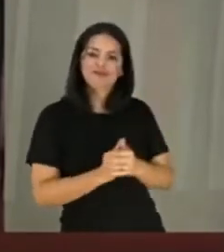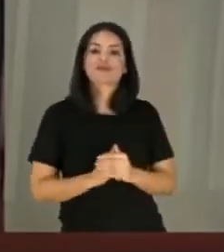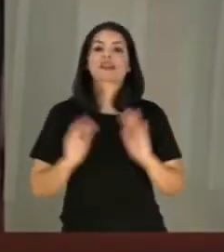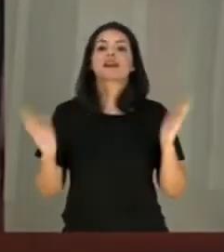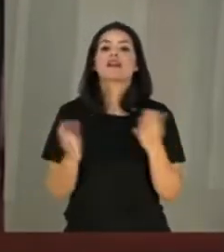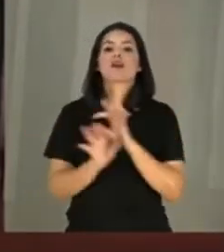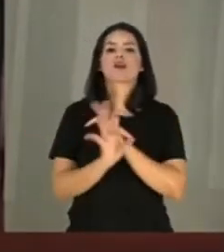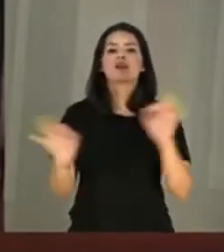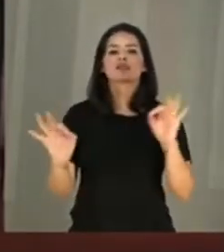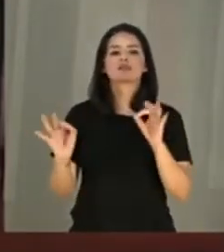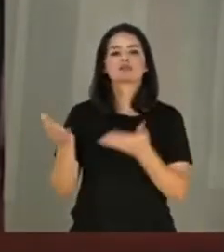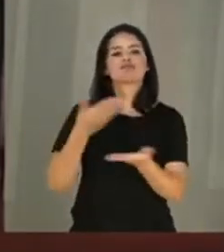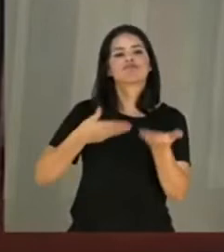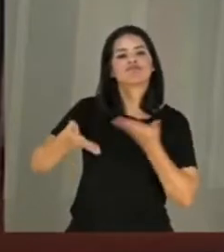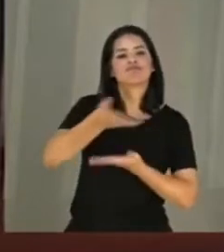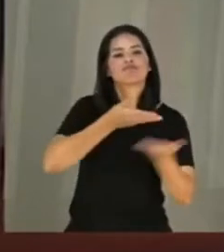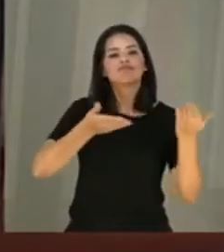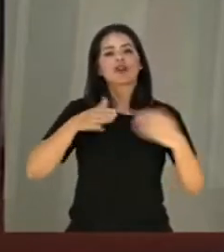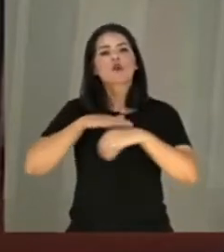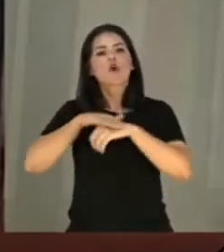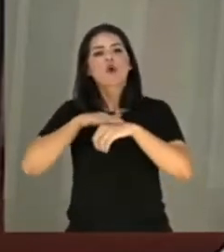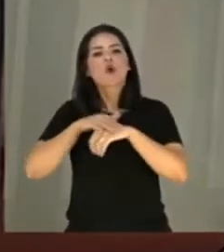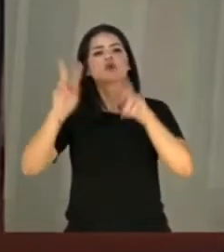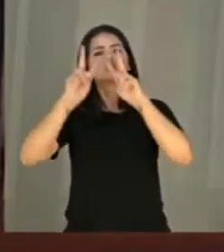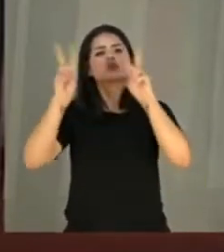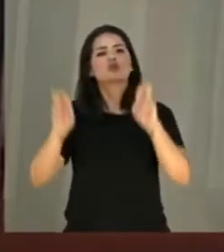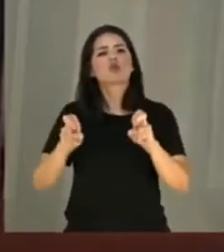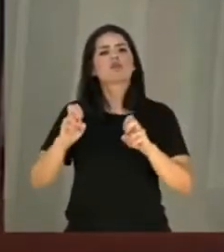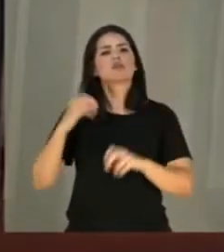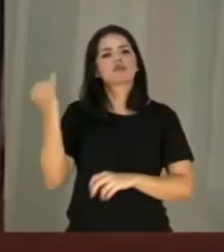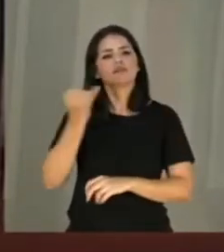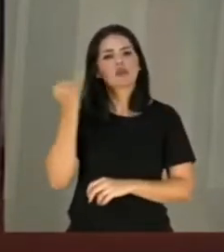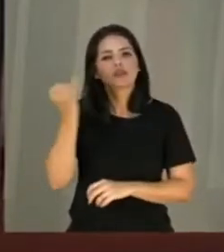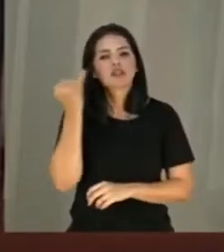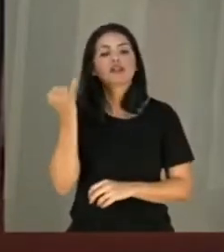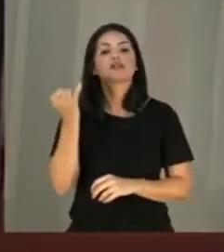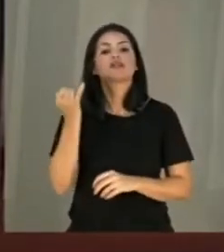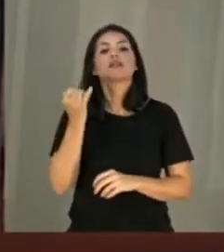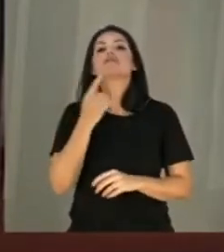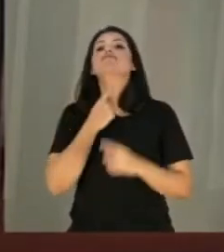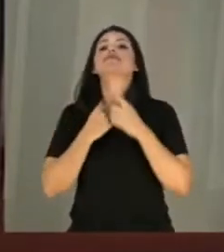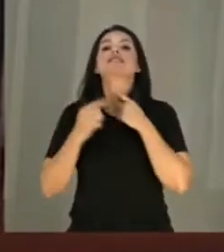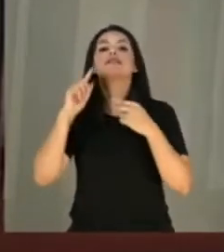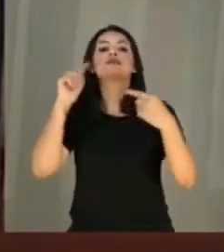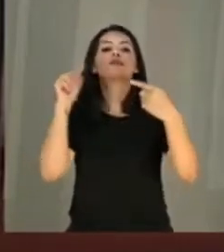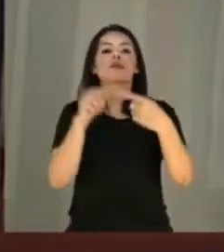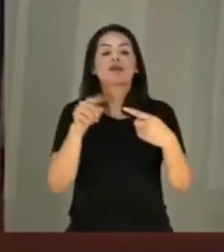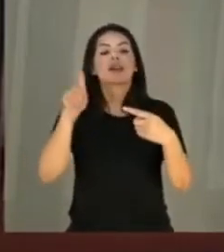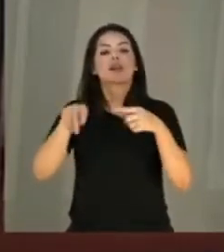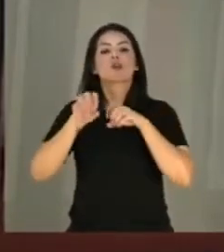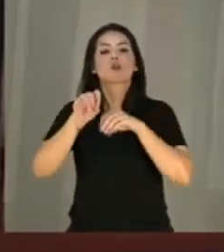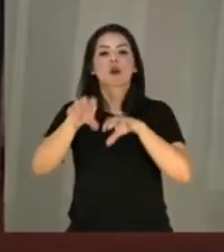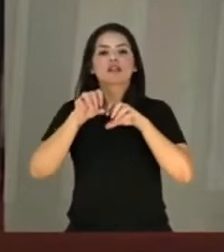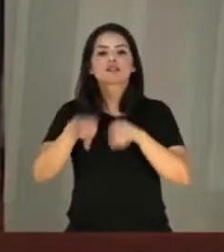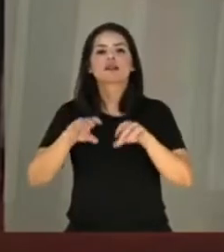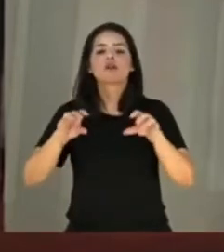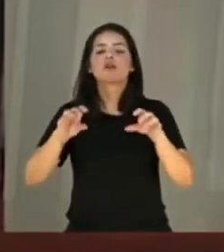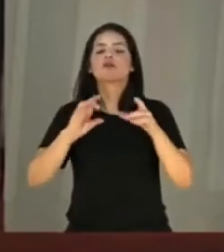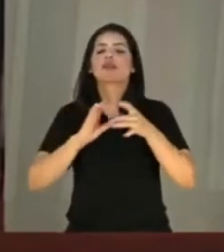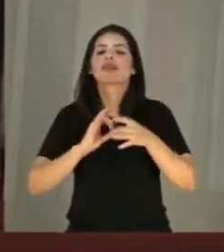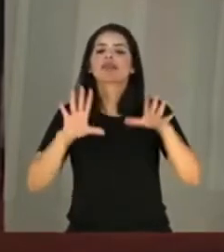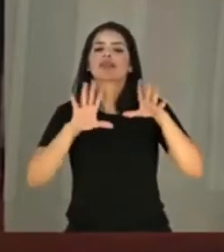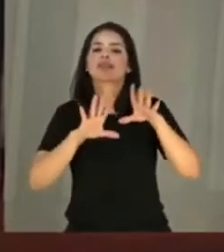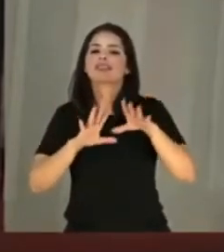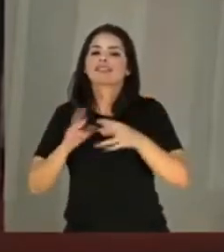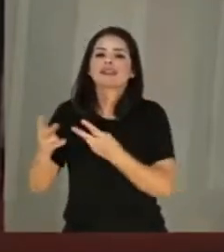de conversarmos mais sobre a importância dos esforços em defesa de uma educação mais plural, democrática, tendo com a minha fala